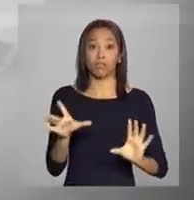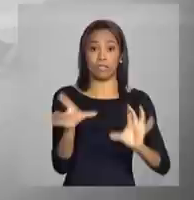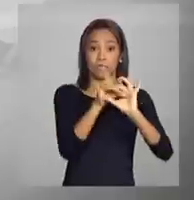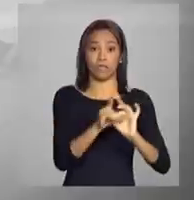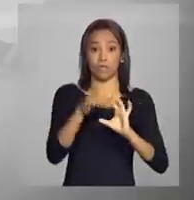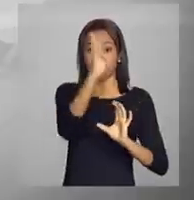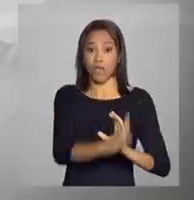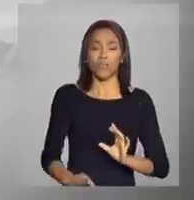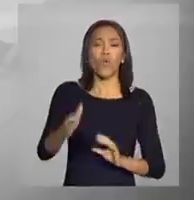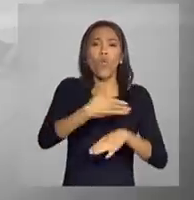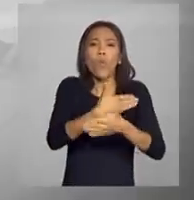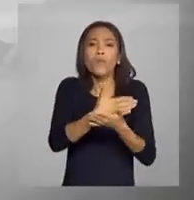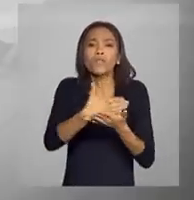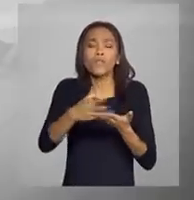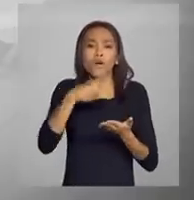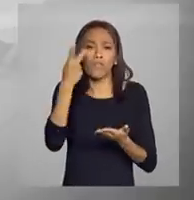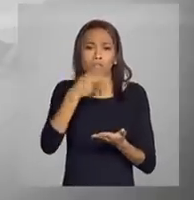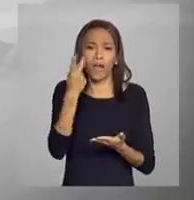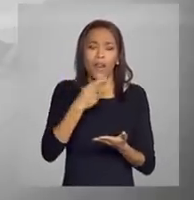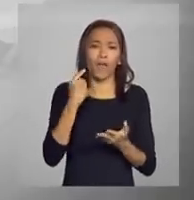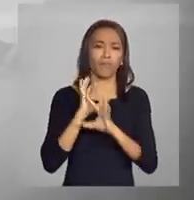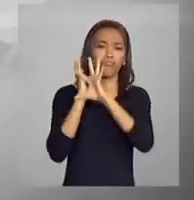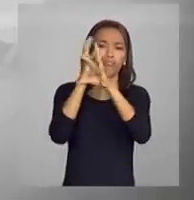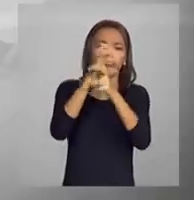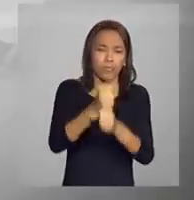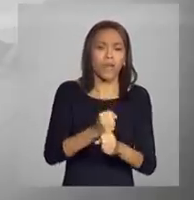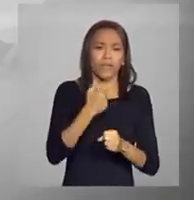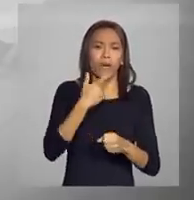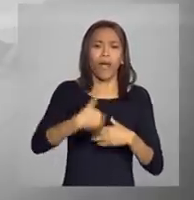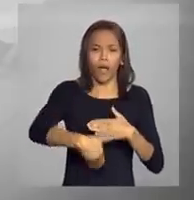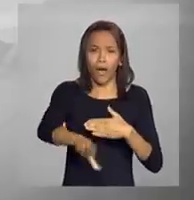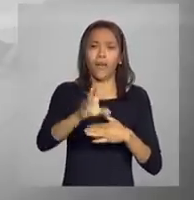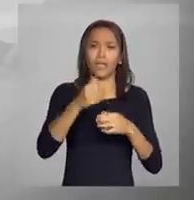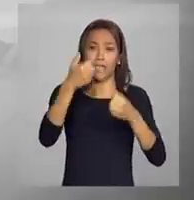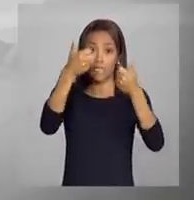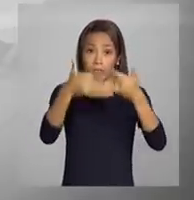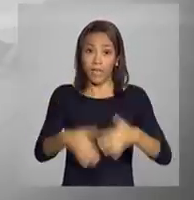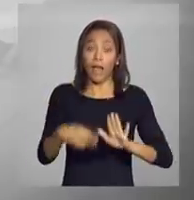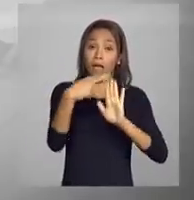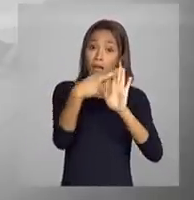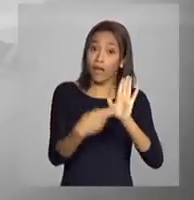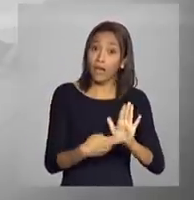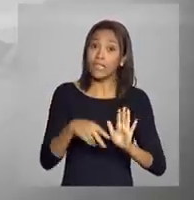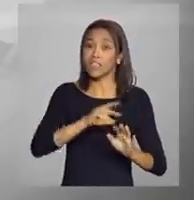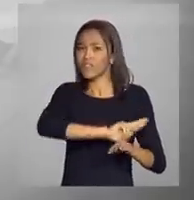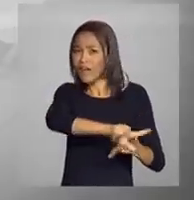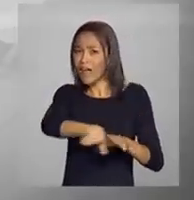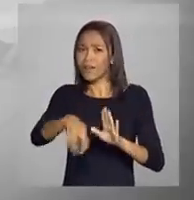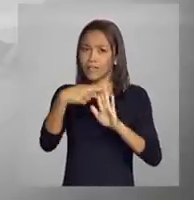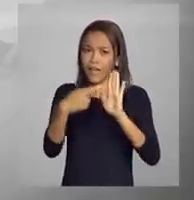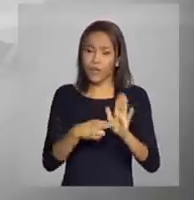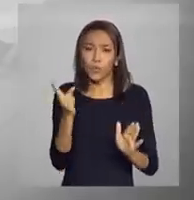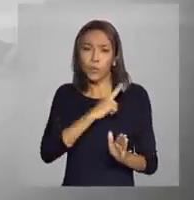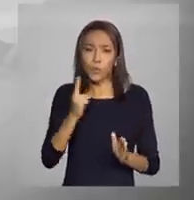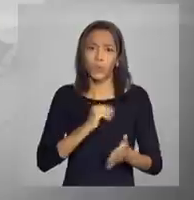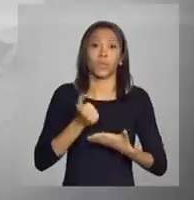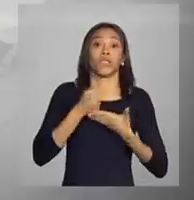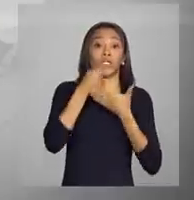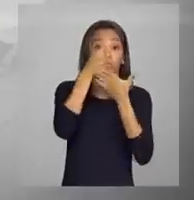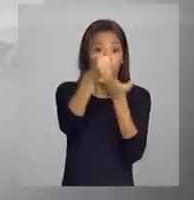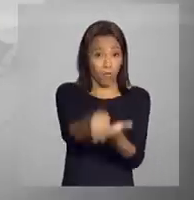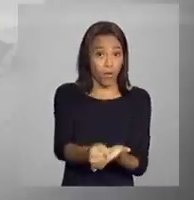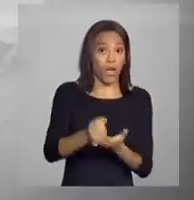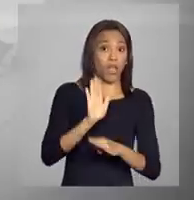Bezerra, começou a fazer um balanço das ações e vai anunciar algumas medidas. Entre essas medidas emergenciais que vão ser